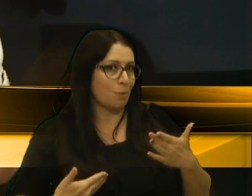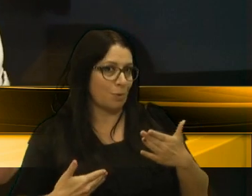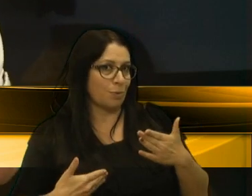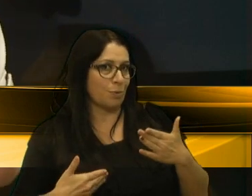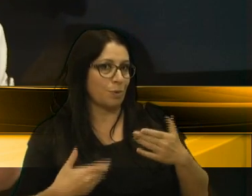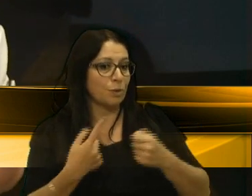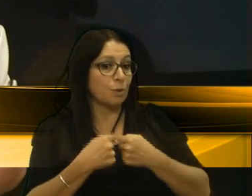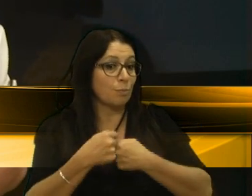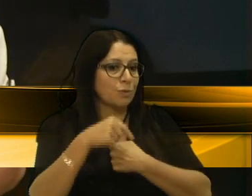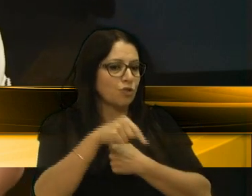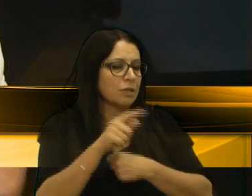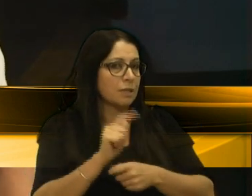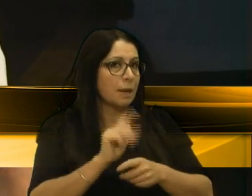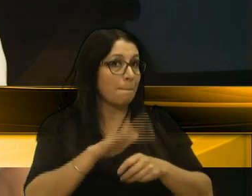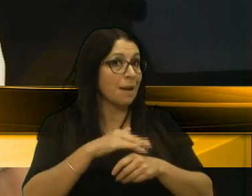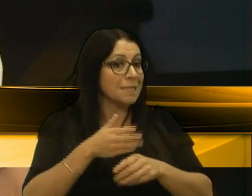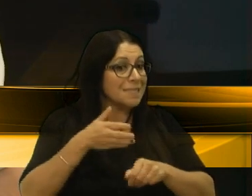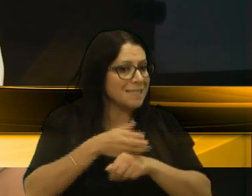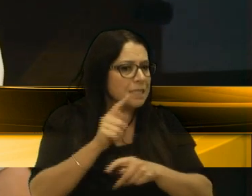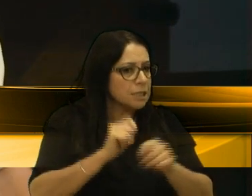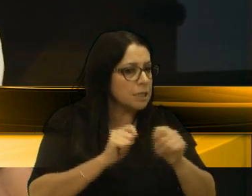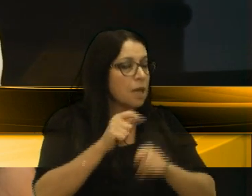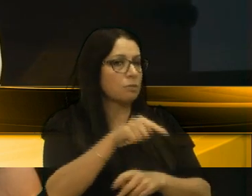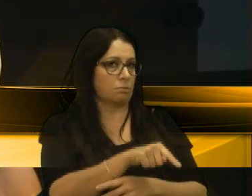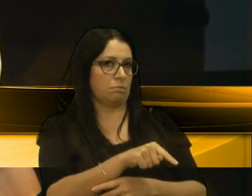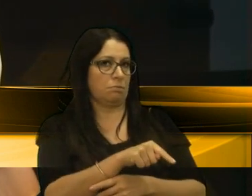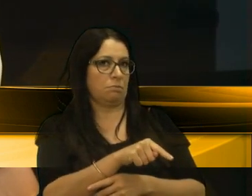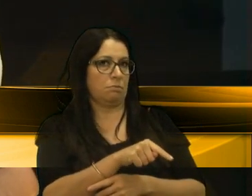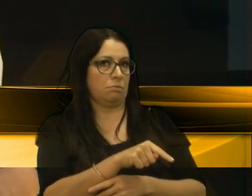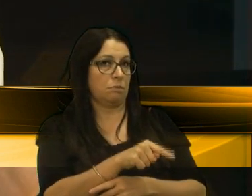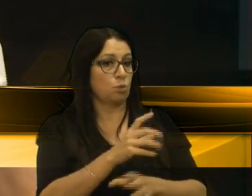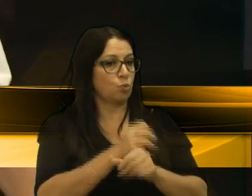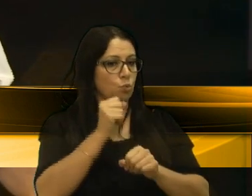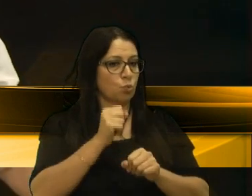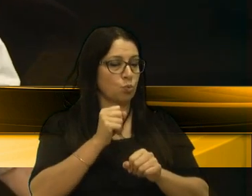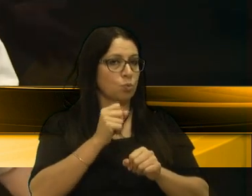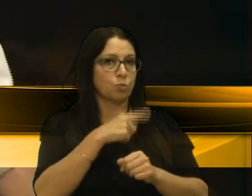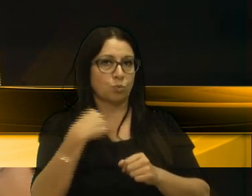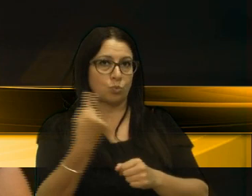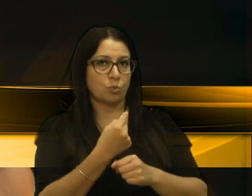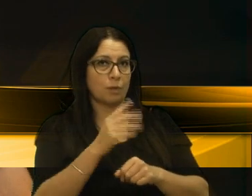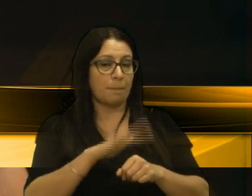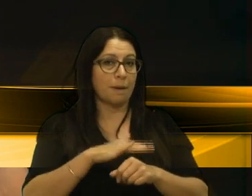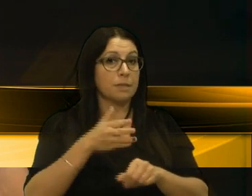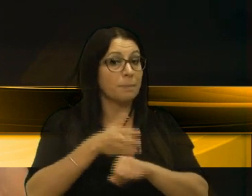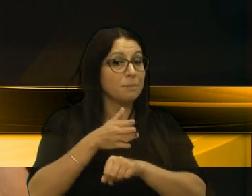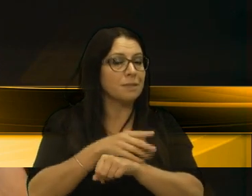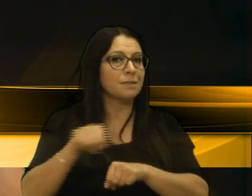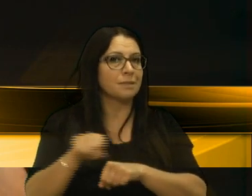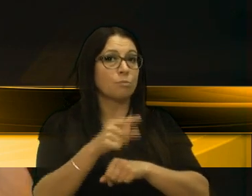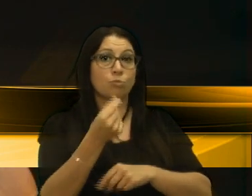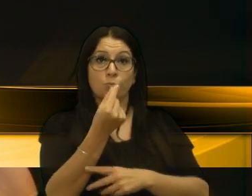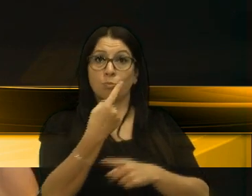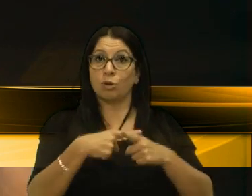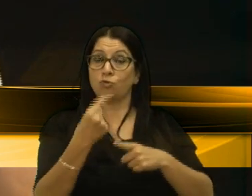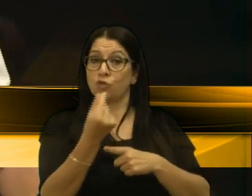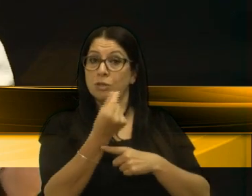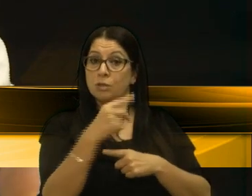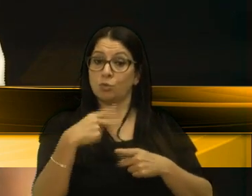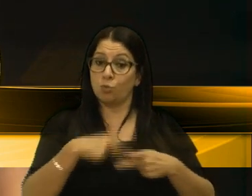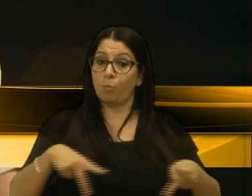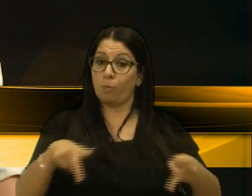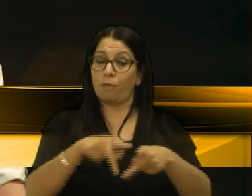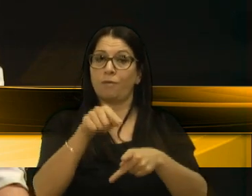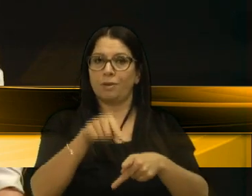de acesso a esses ganhos, esses lucros. E também tem um pouquinho mais de participação, porque é o dinheiro do nosso povo.